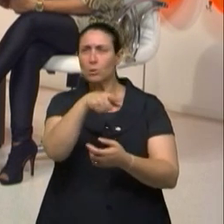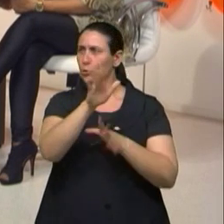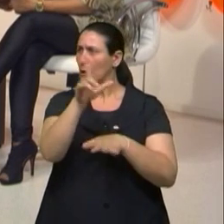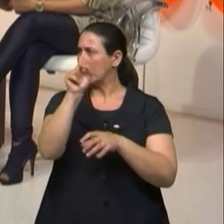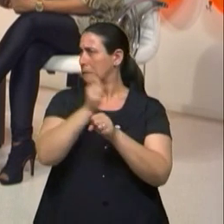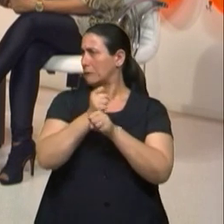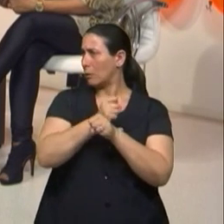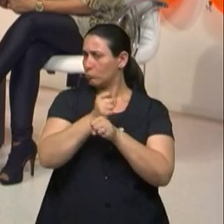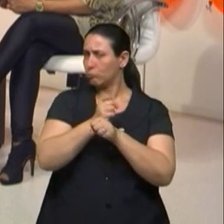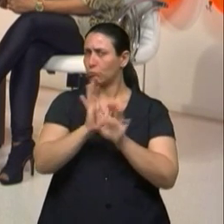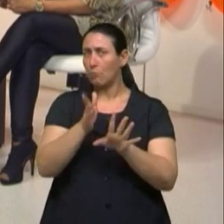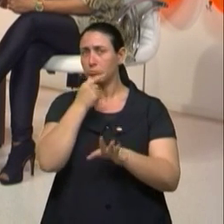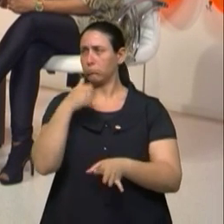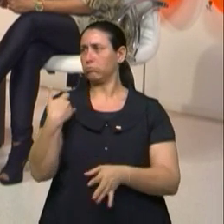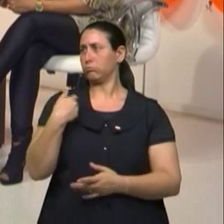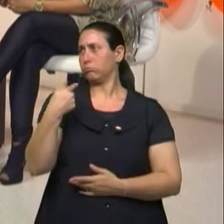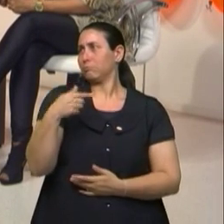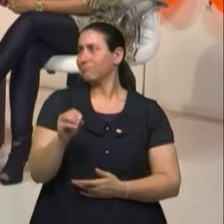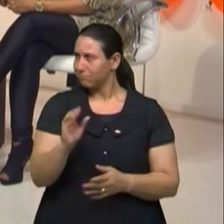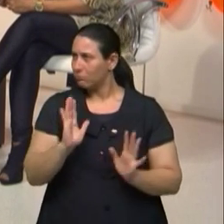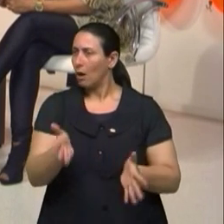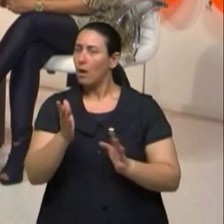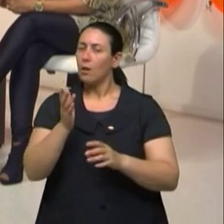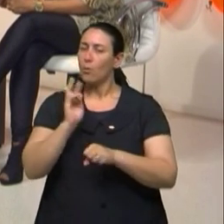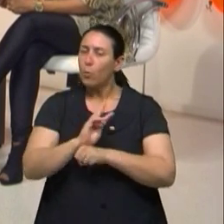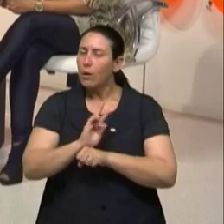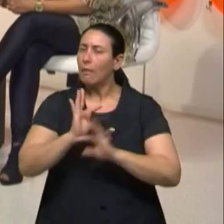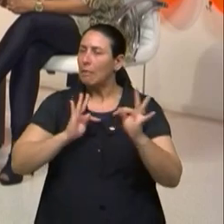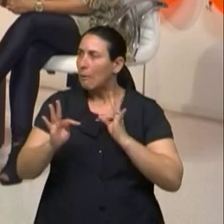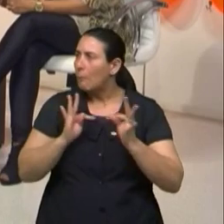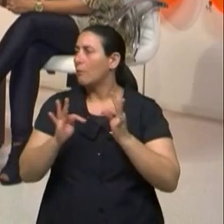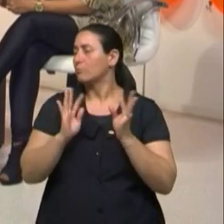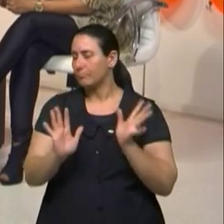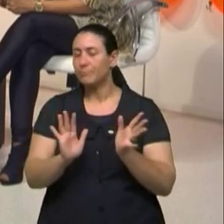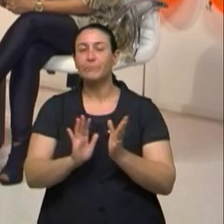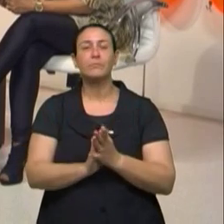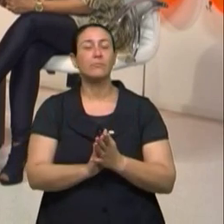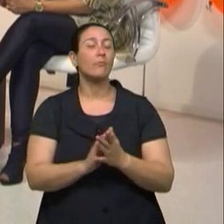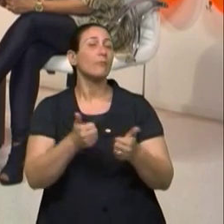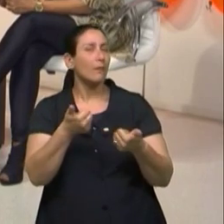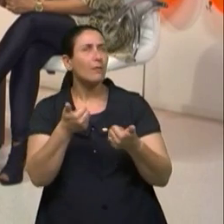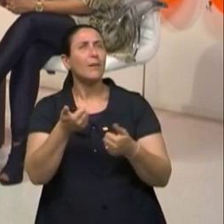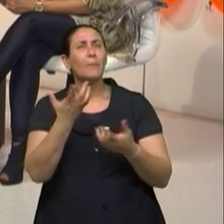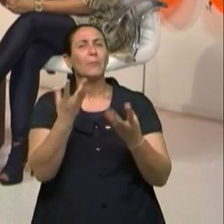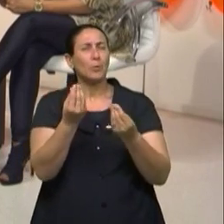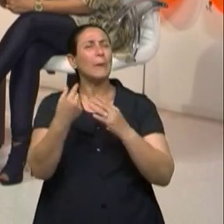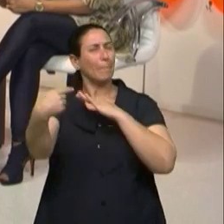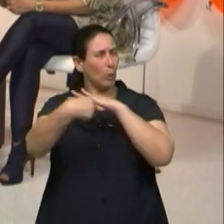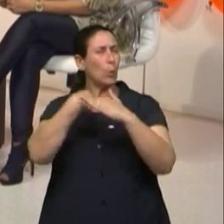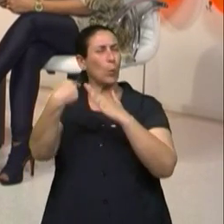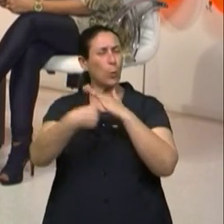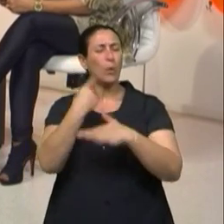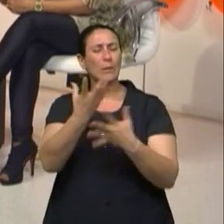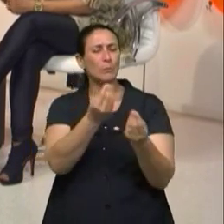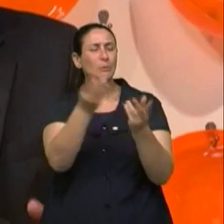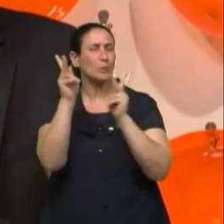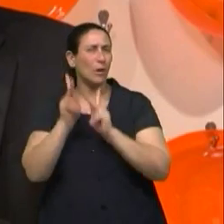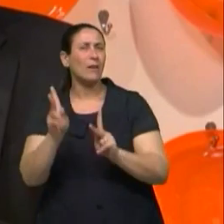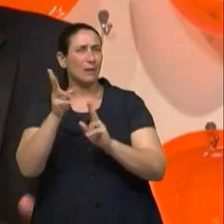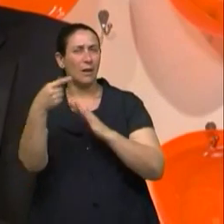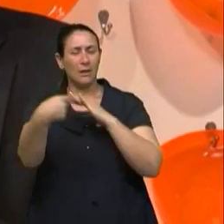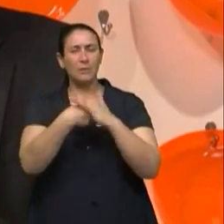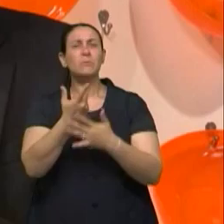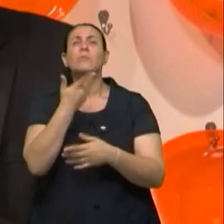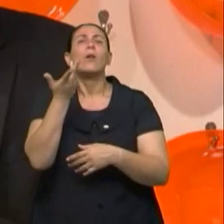10 anos, ele já fez 70. É, hoje é assim, a não tem como... Porque é uma pergunta muito frequente entre os pacientes, né? Isto, isto.